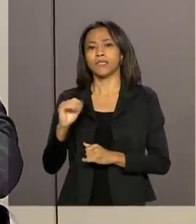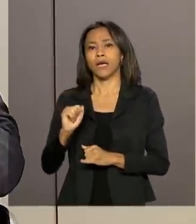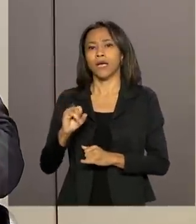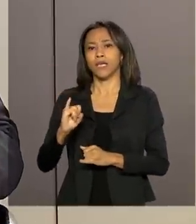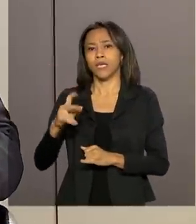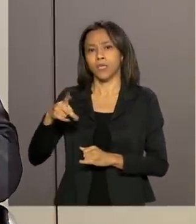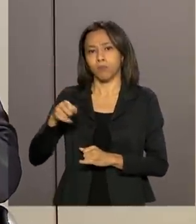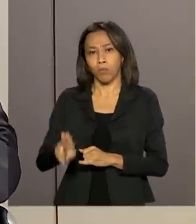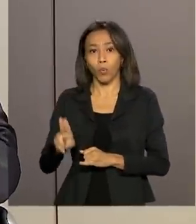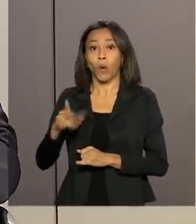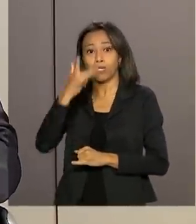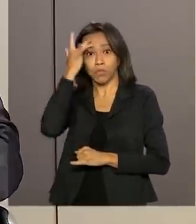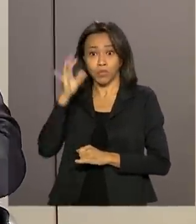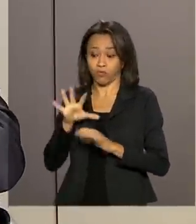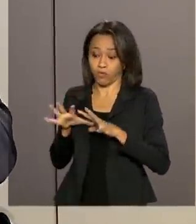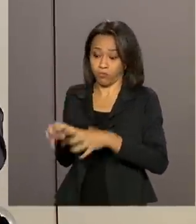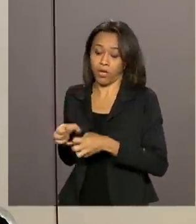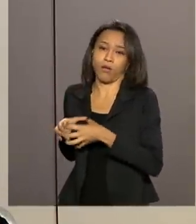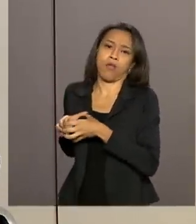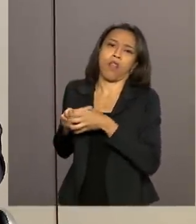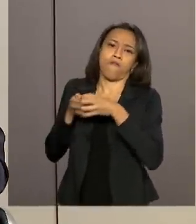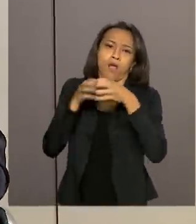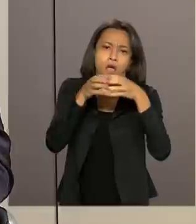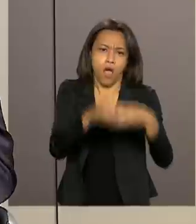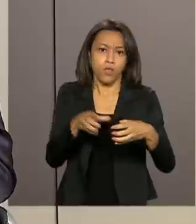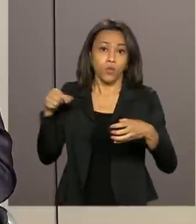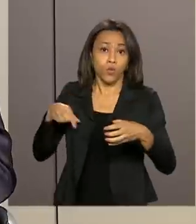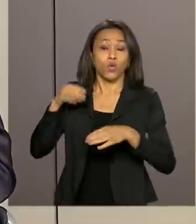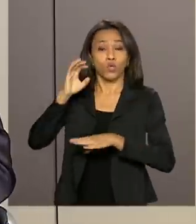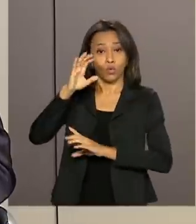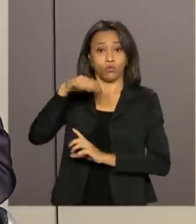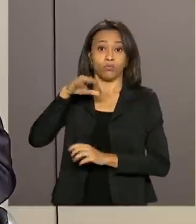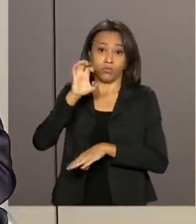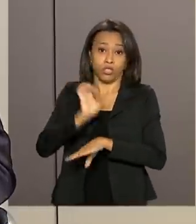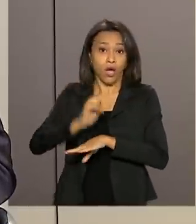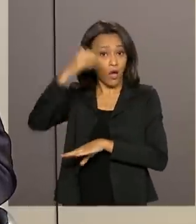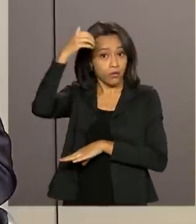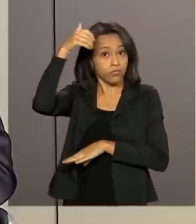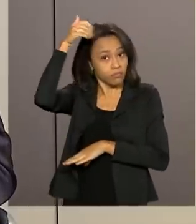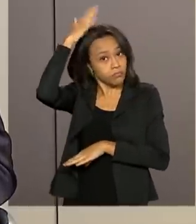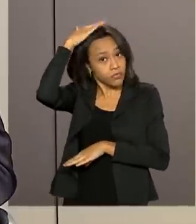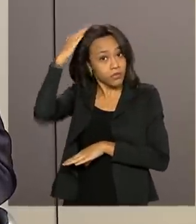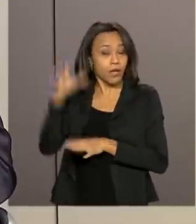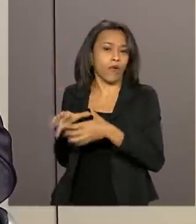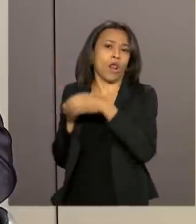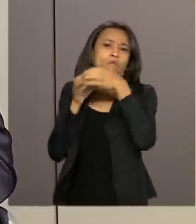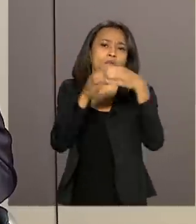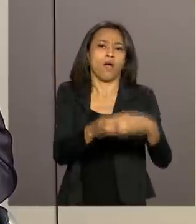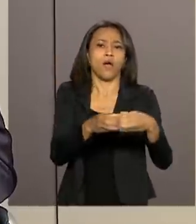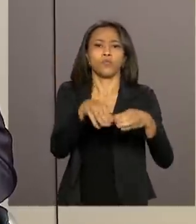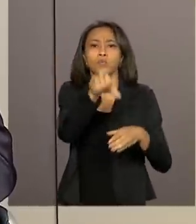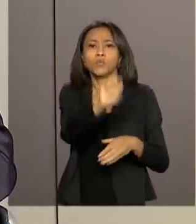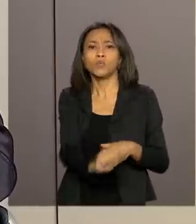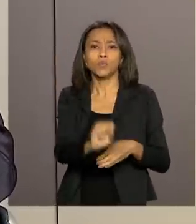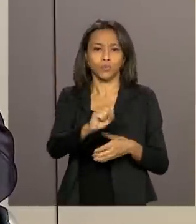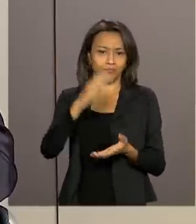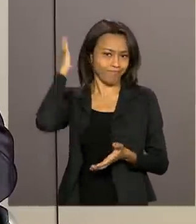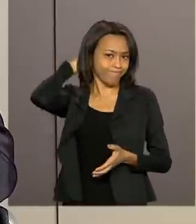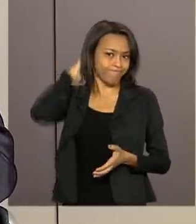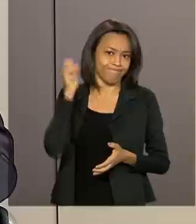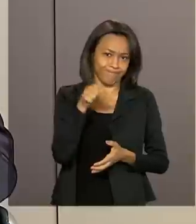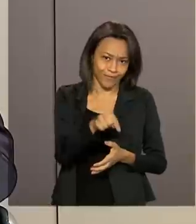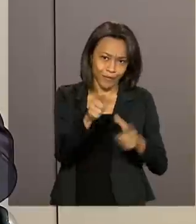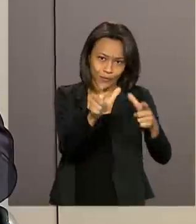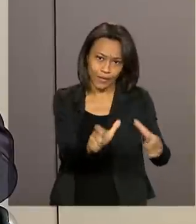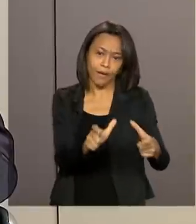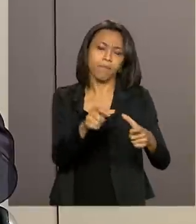Então o pessoal saiu do Paraná e foi assentado lá no sul do Pará. Só passados